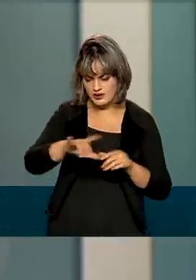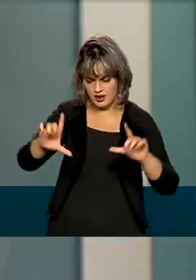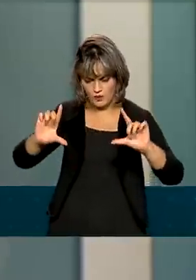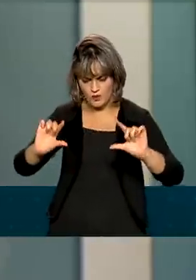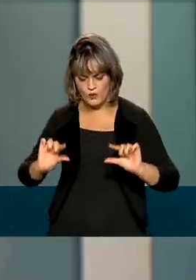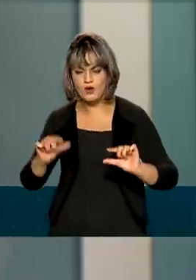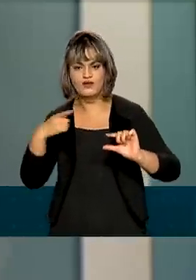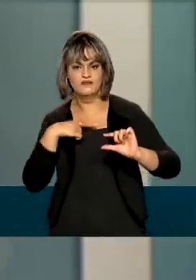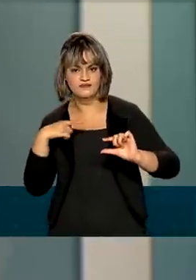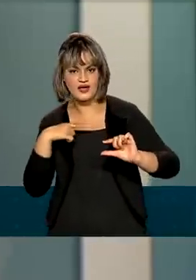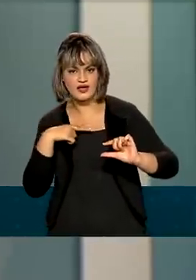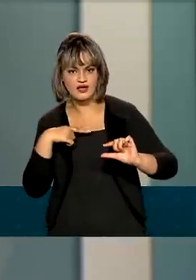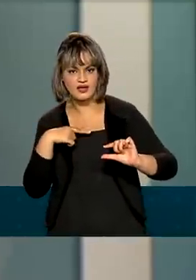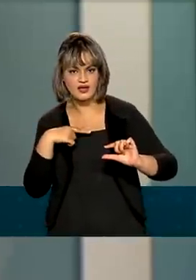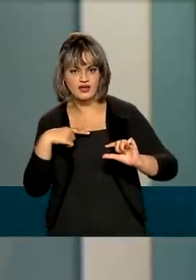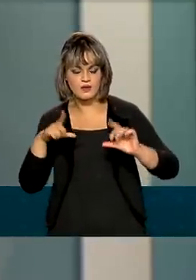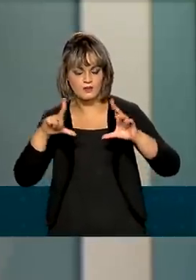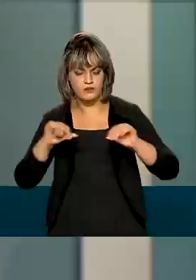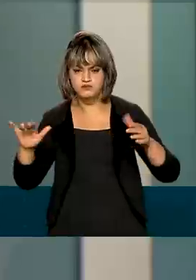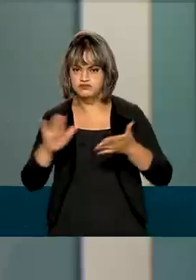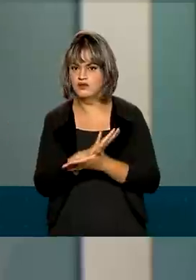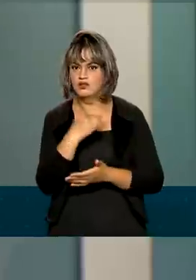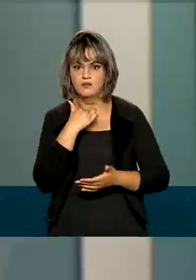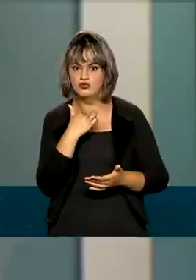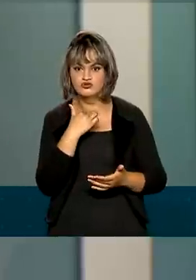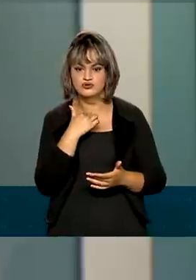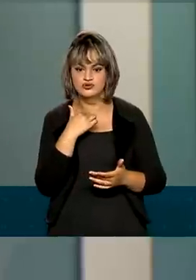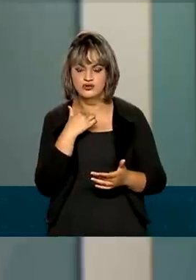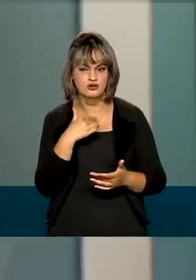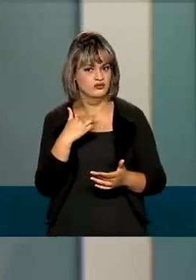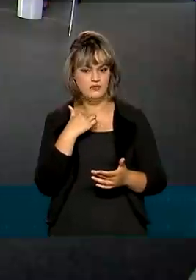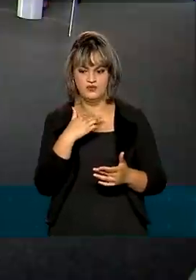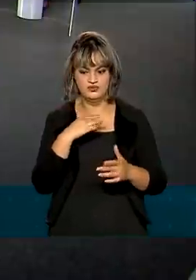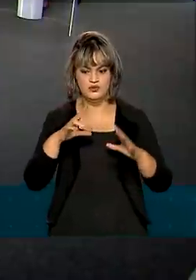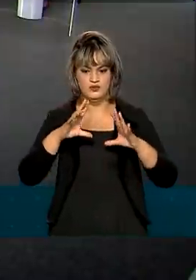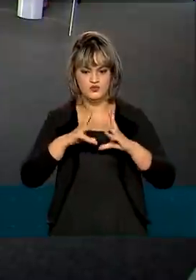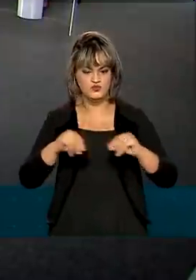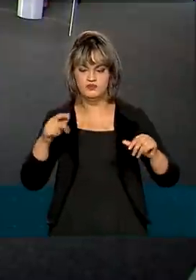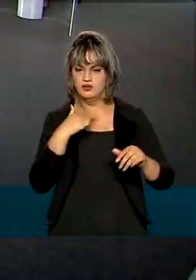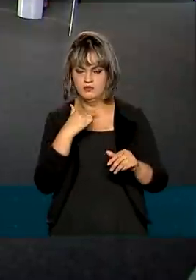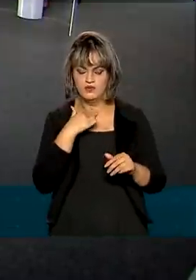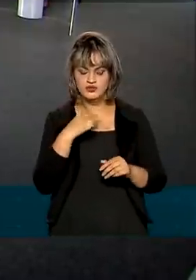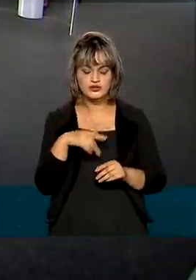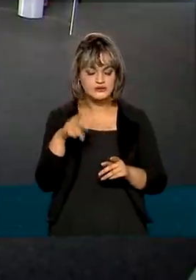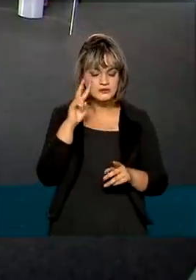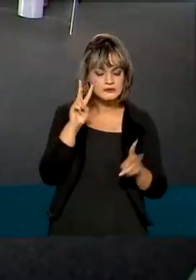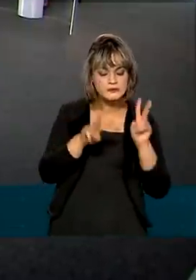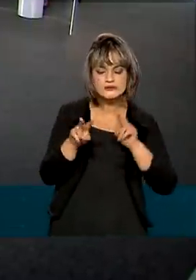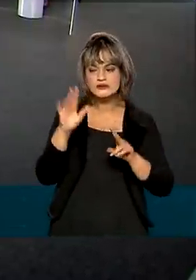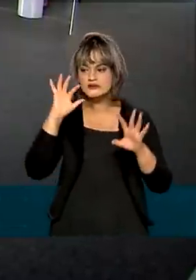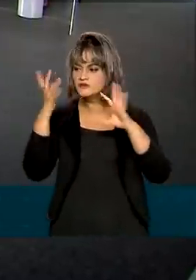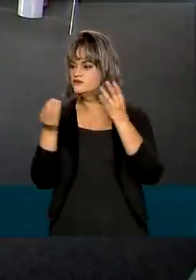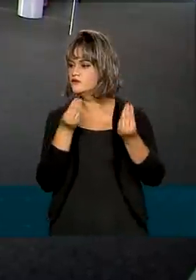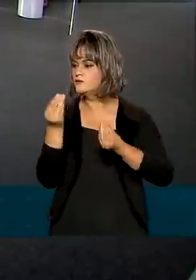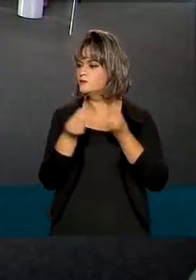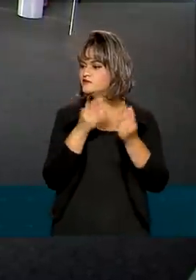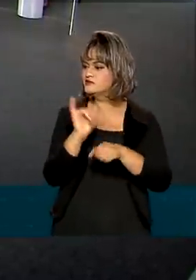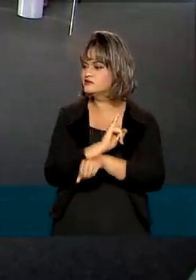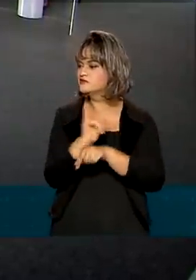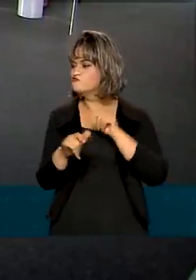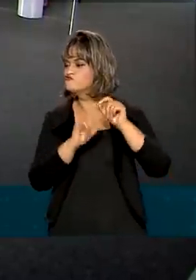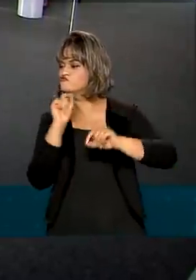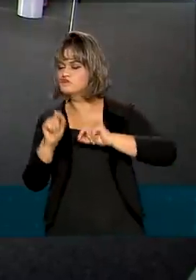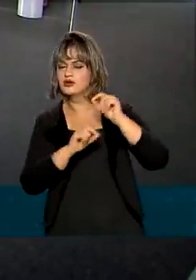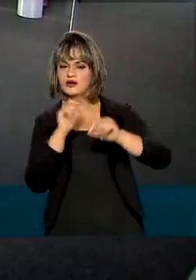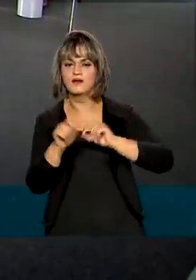não sejam deplacionados, ou seja, não sejam esvaziados num ponto crítico, de tal forma que quando